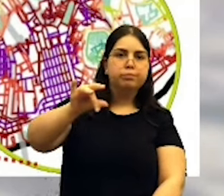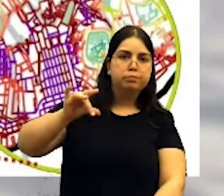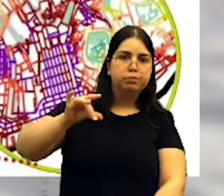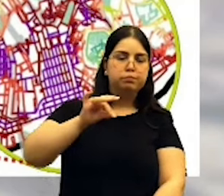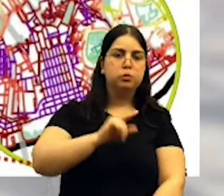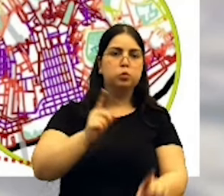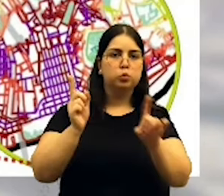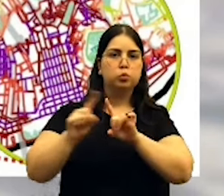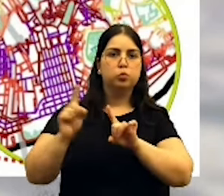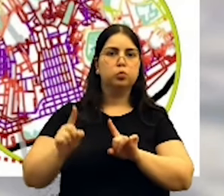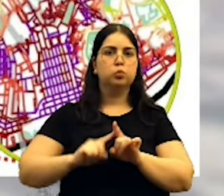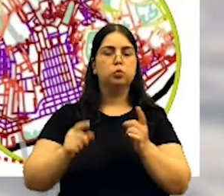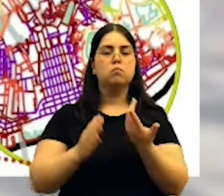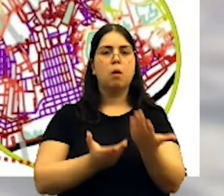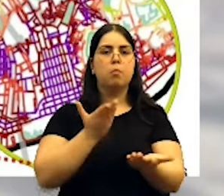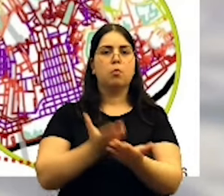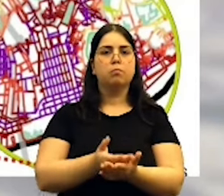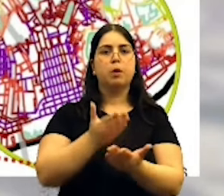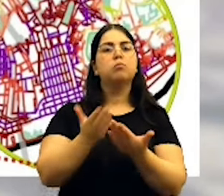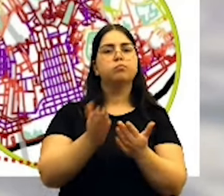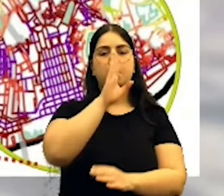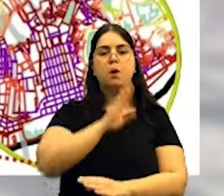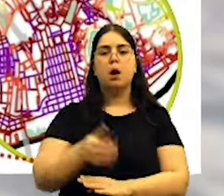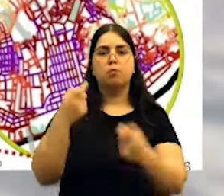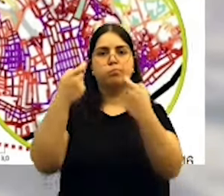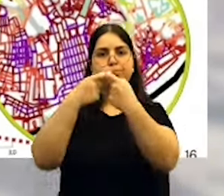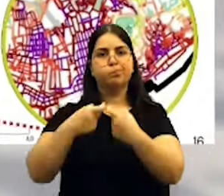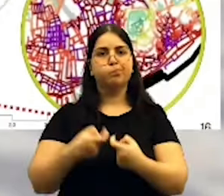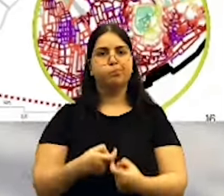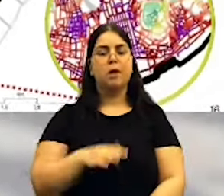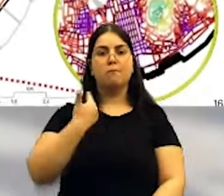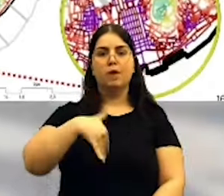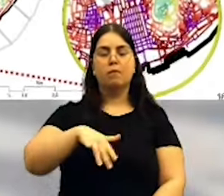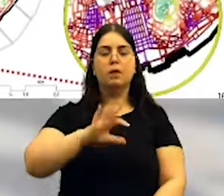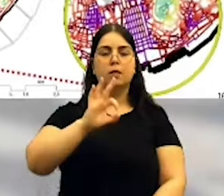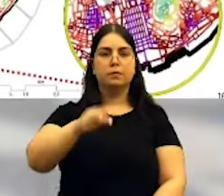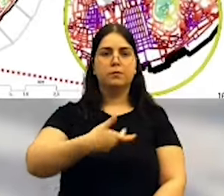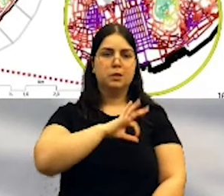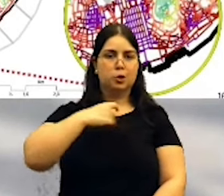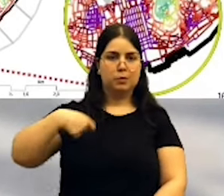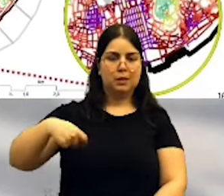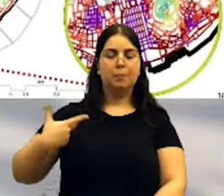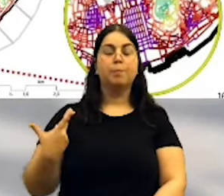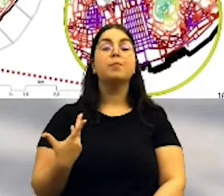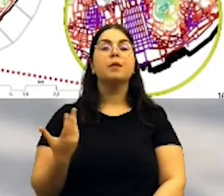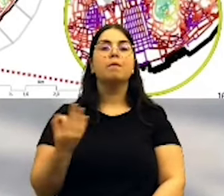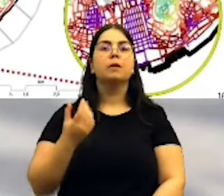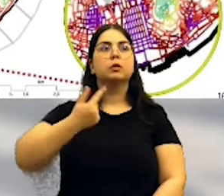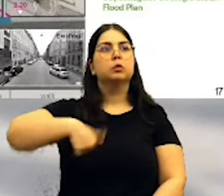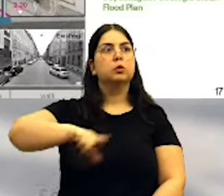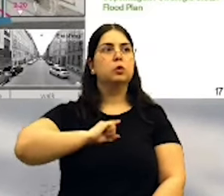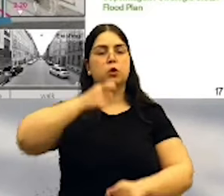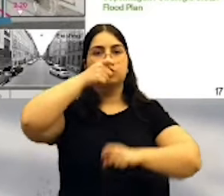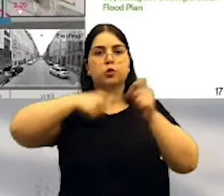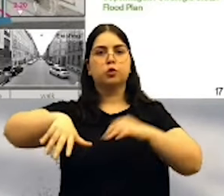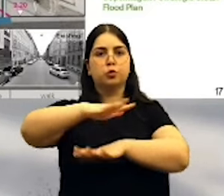de facto estas veredas podem ser instaladas. Vou já terminar, Sr. Presidente. Nós, os cidadãos